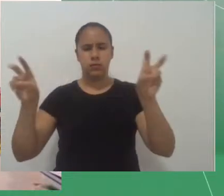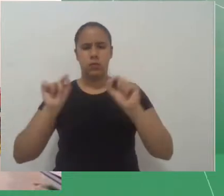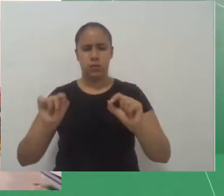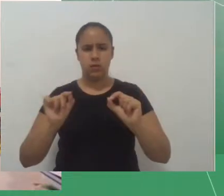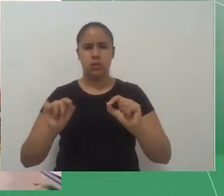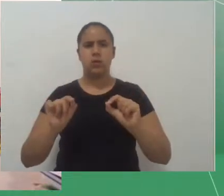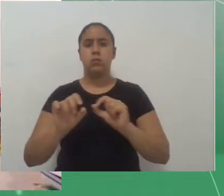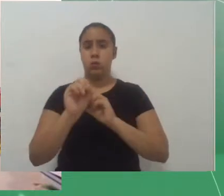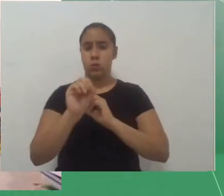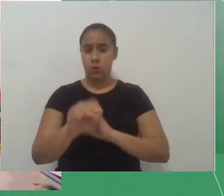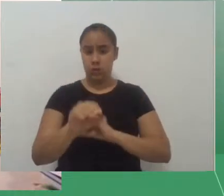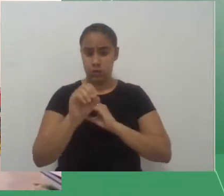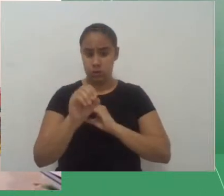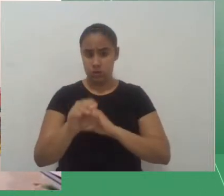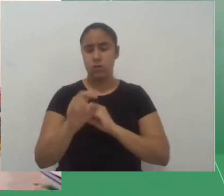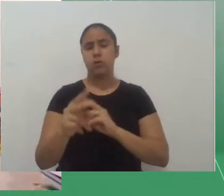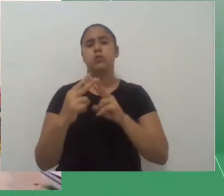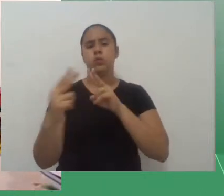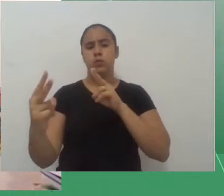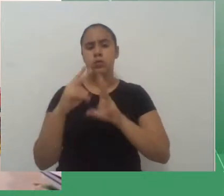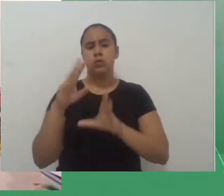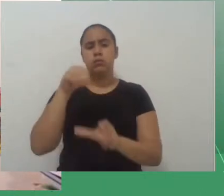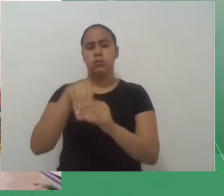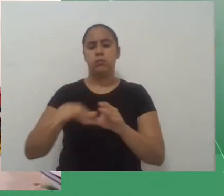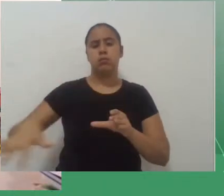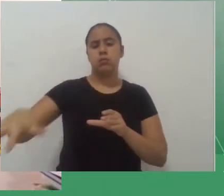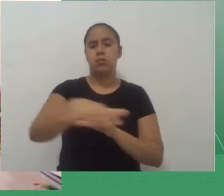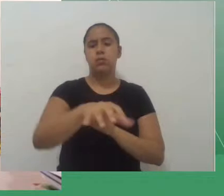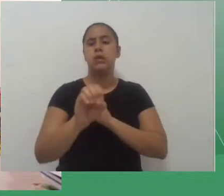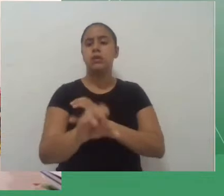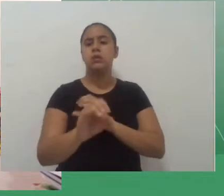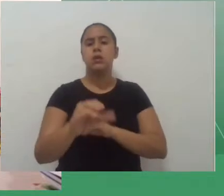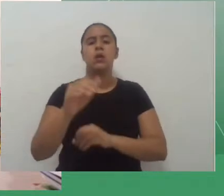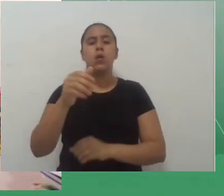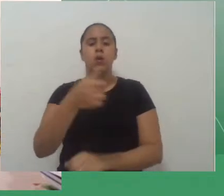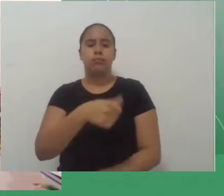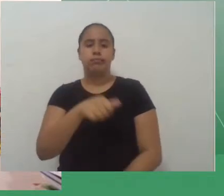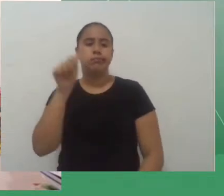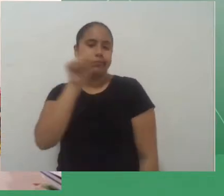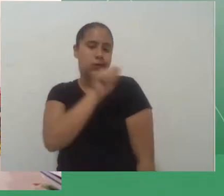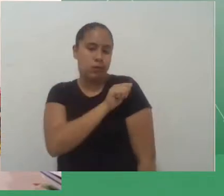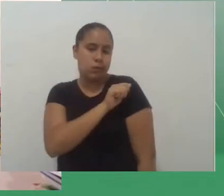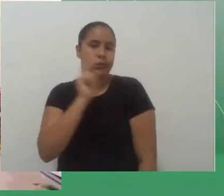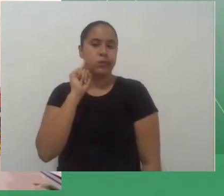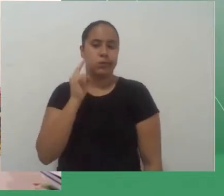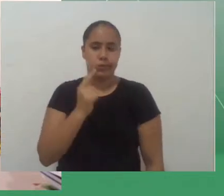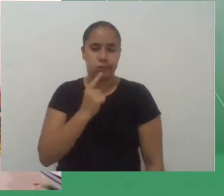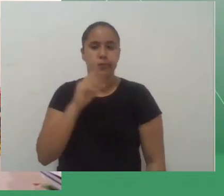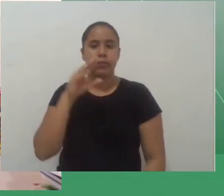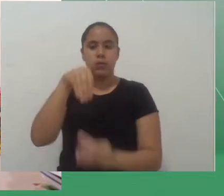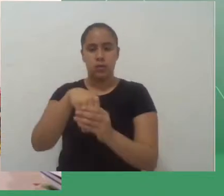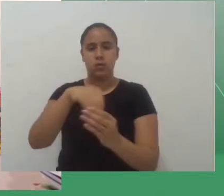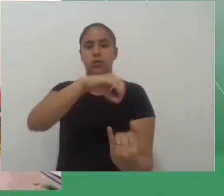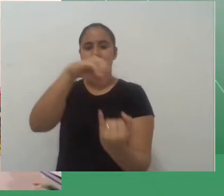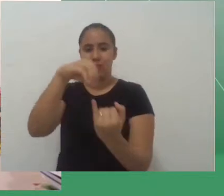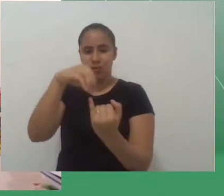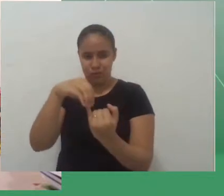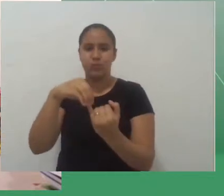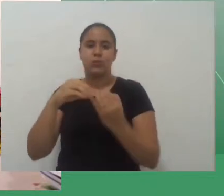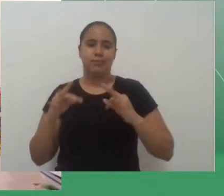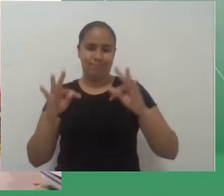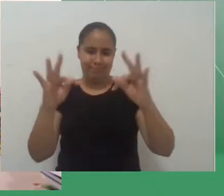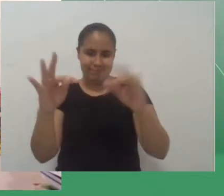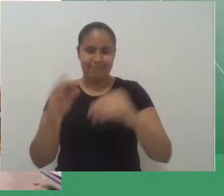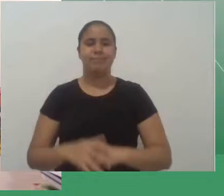na Educação de Alunos Surdos, O Uso de Recursos Digitais no Instituto Federal de Brasília. A Caroline,